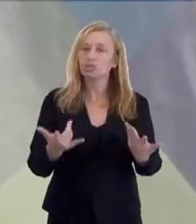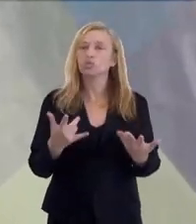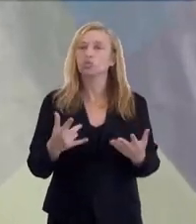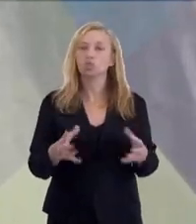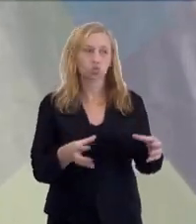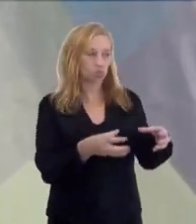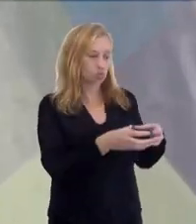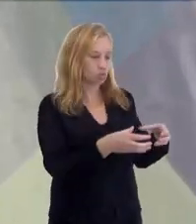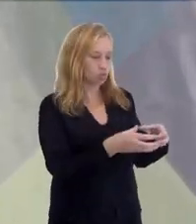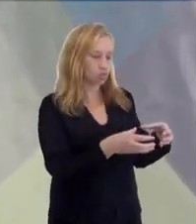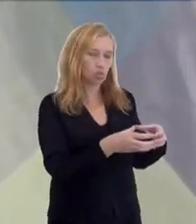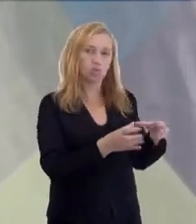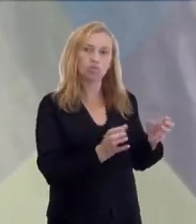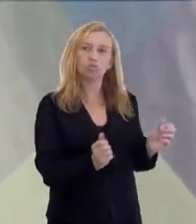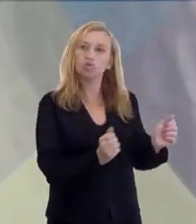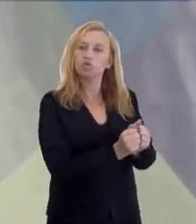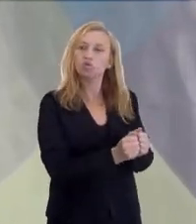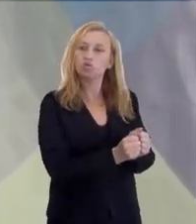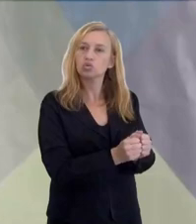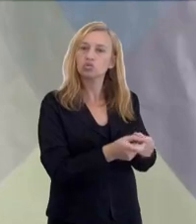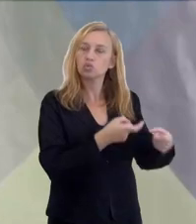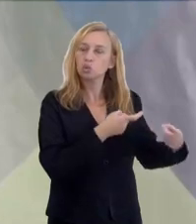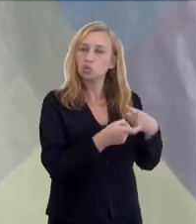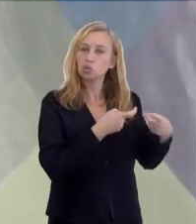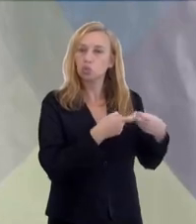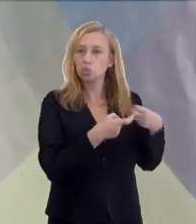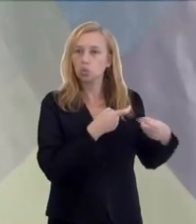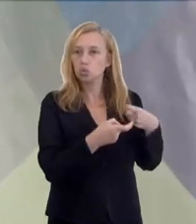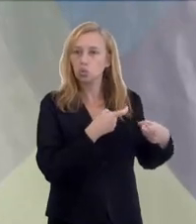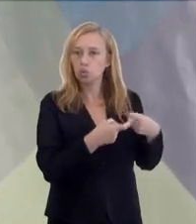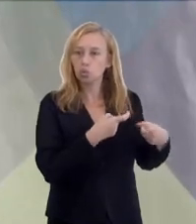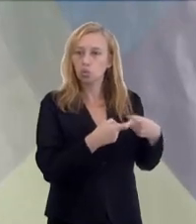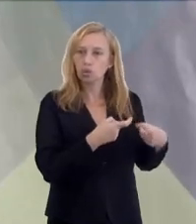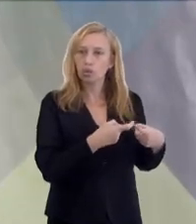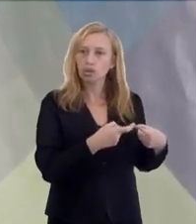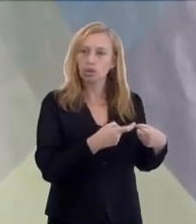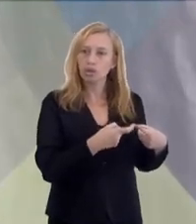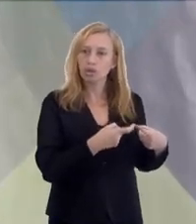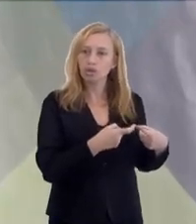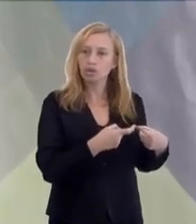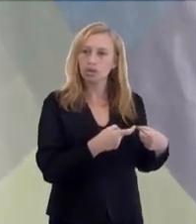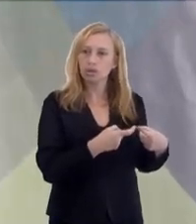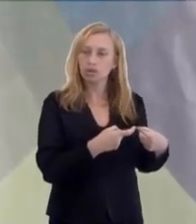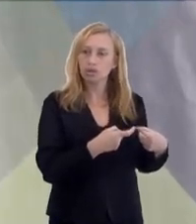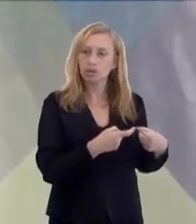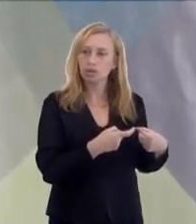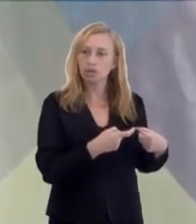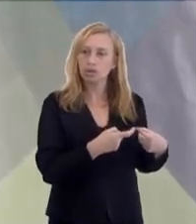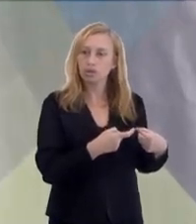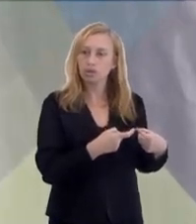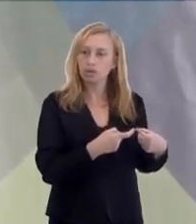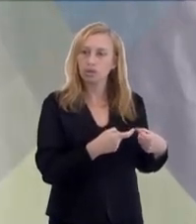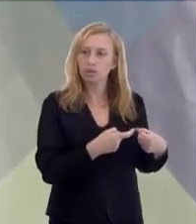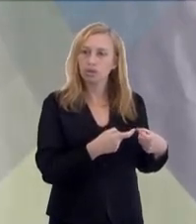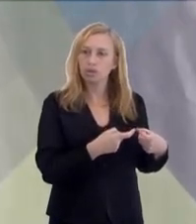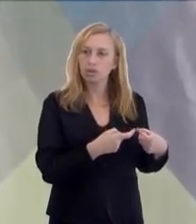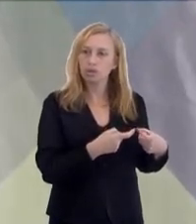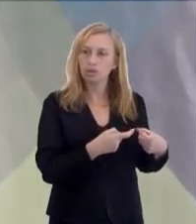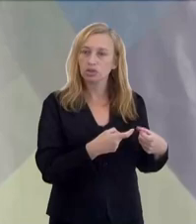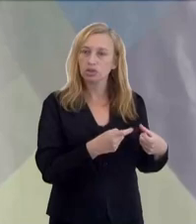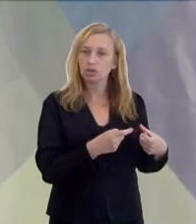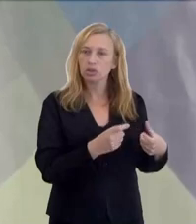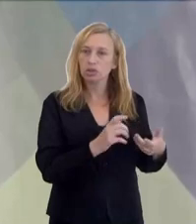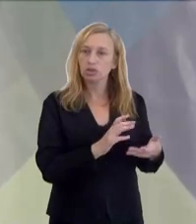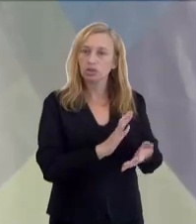confundem. Como exemplo, uma comunidade junta fez uma guerra e dizimou